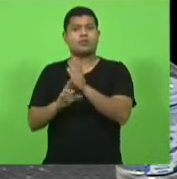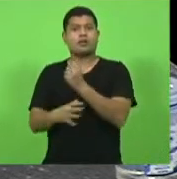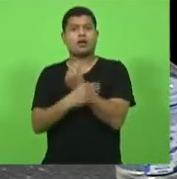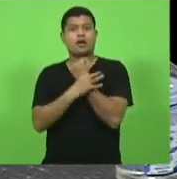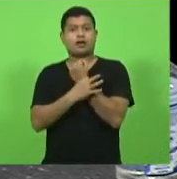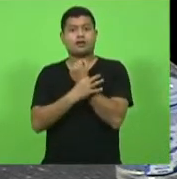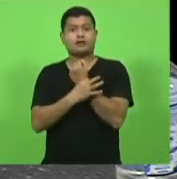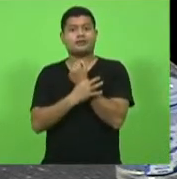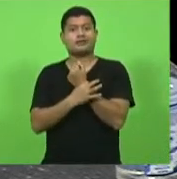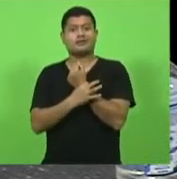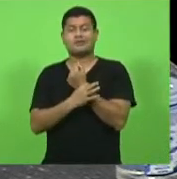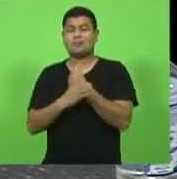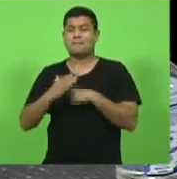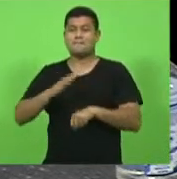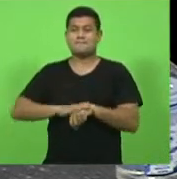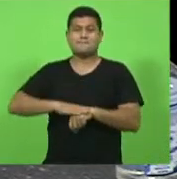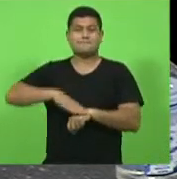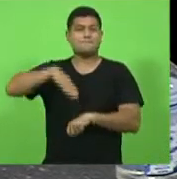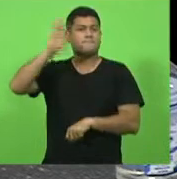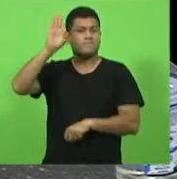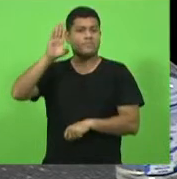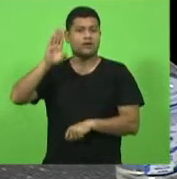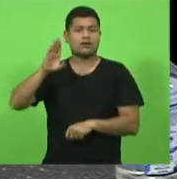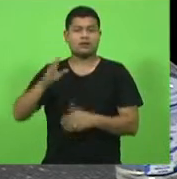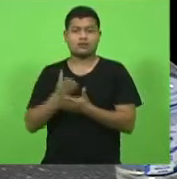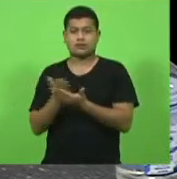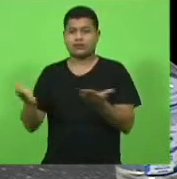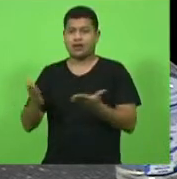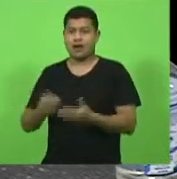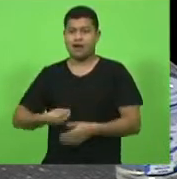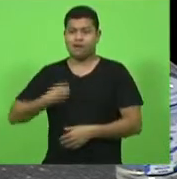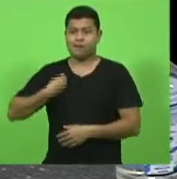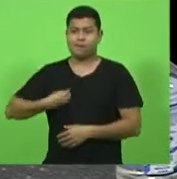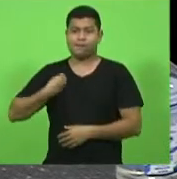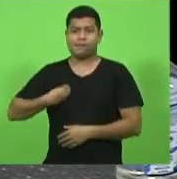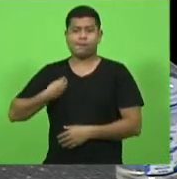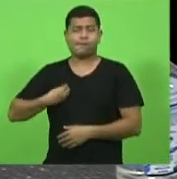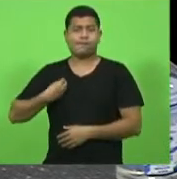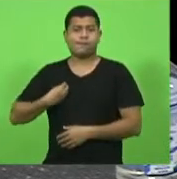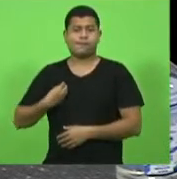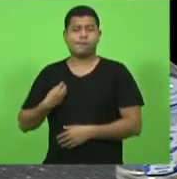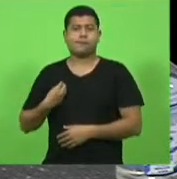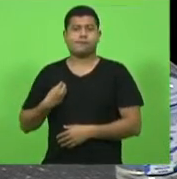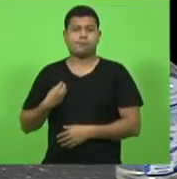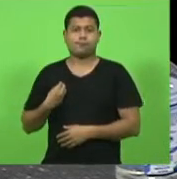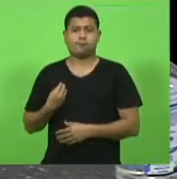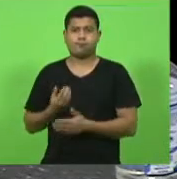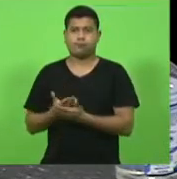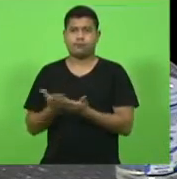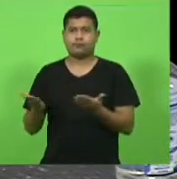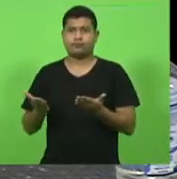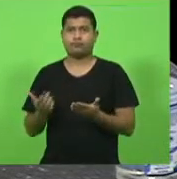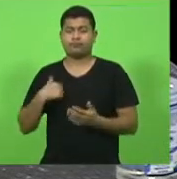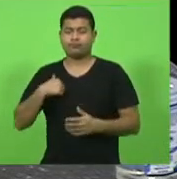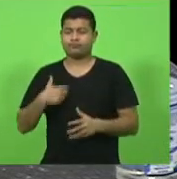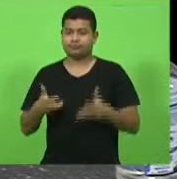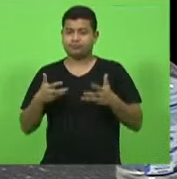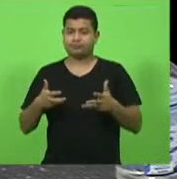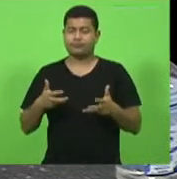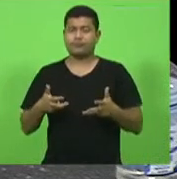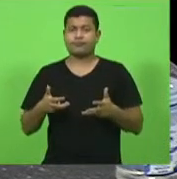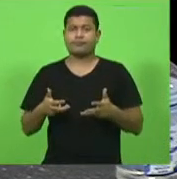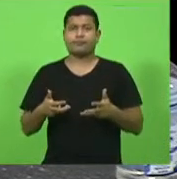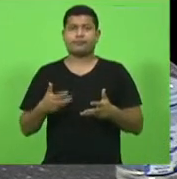patrimônio que é a vida daqueles que lá vivem e daqueles que por lá passam quero então deputado